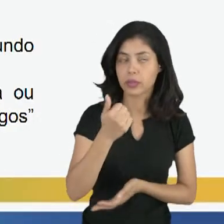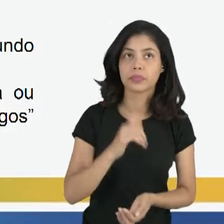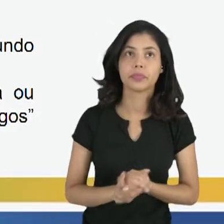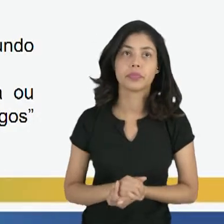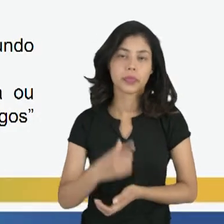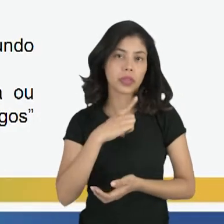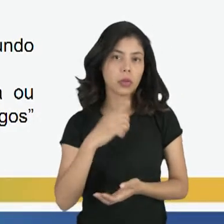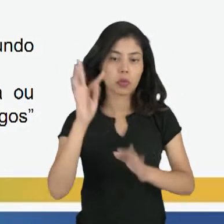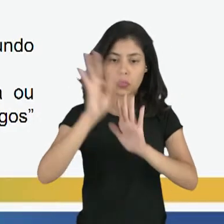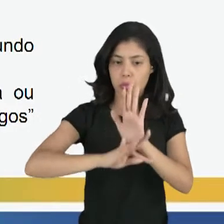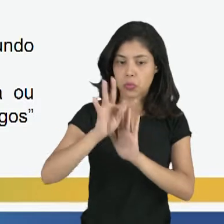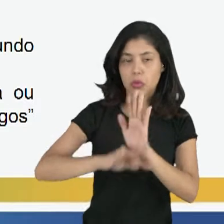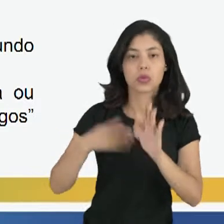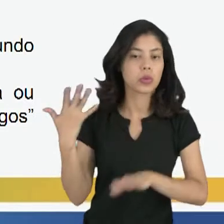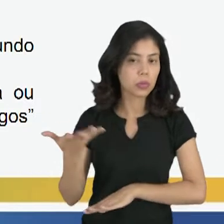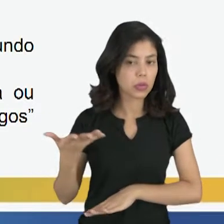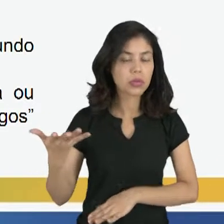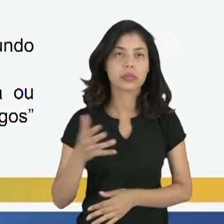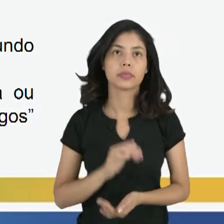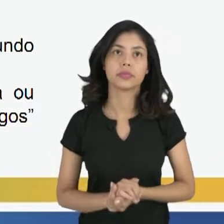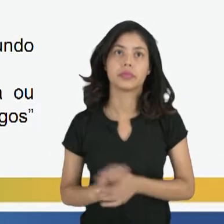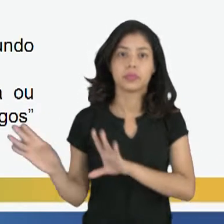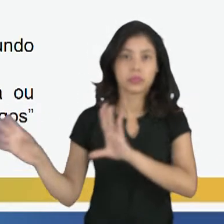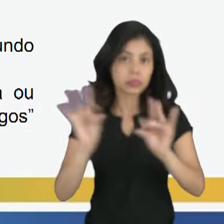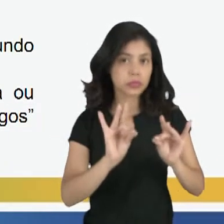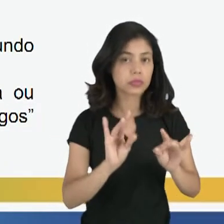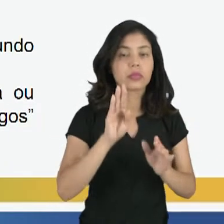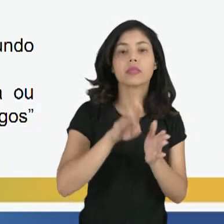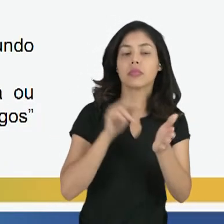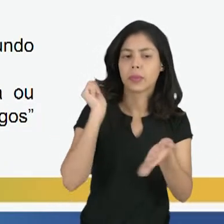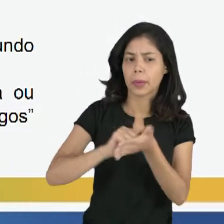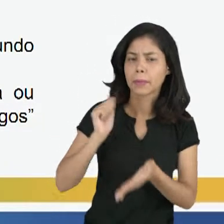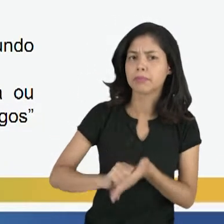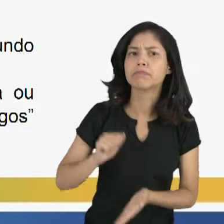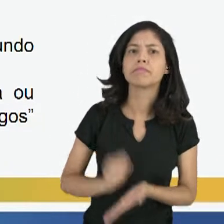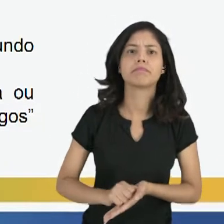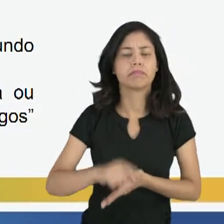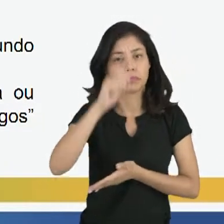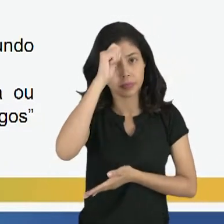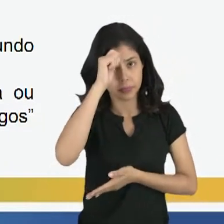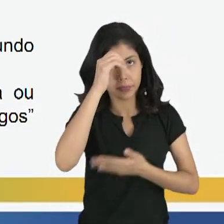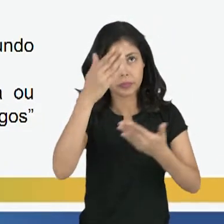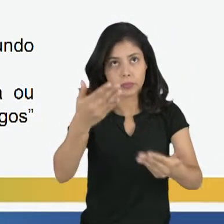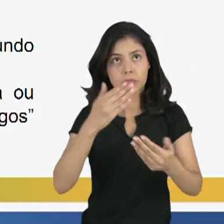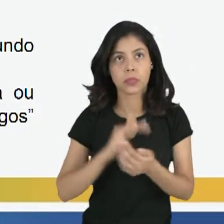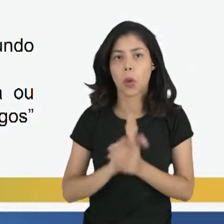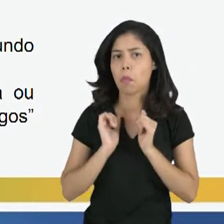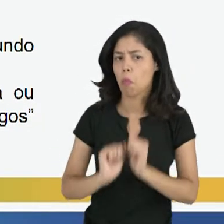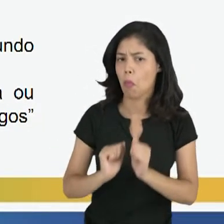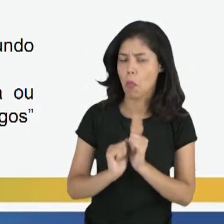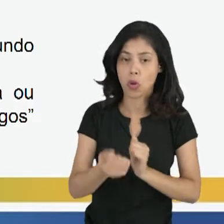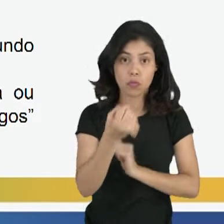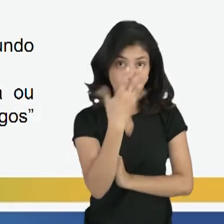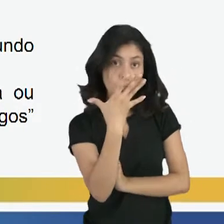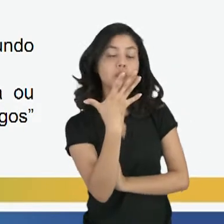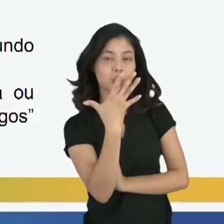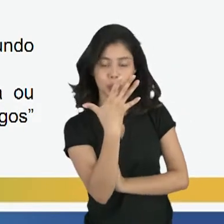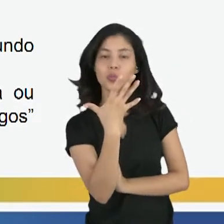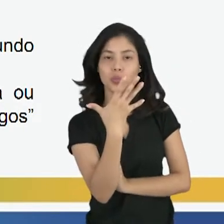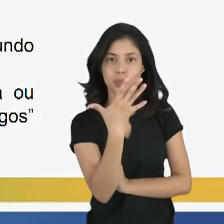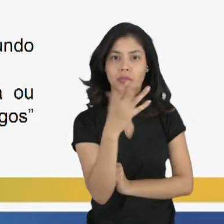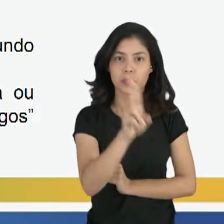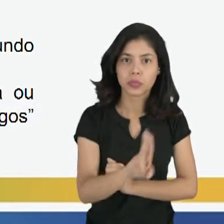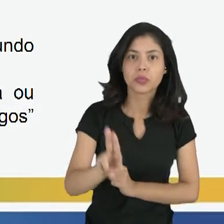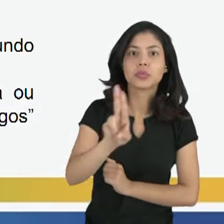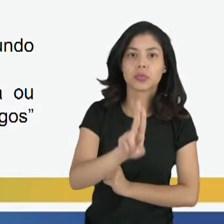Então, temos um textozinho aí, base, que vai trazer a sua biografia. E aí você pode estar plantando e estar